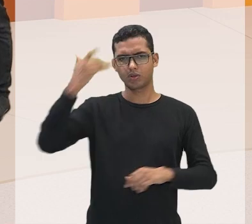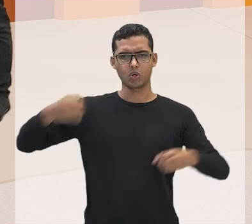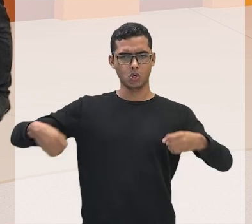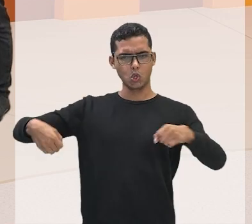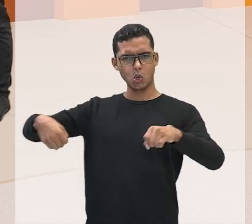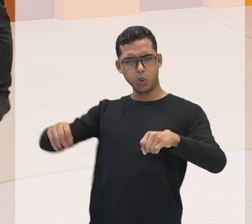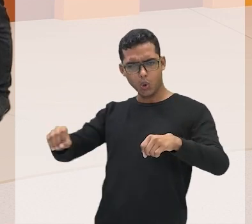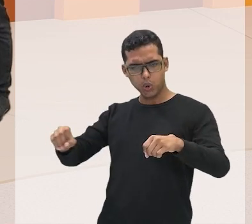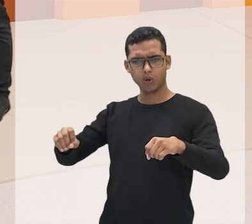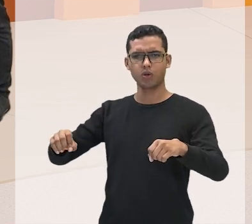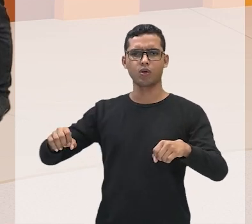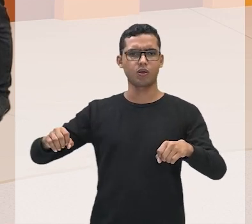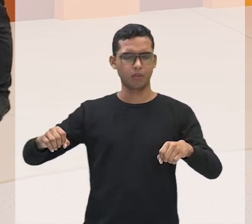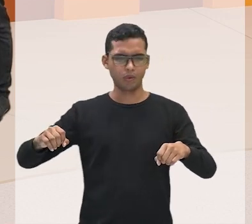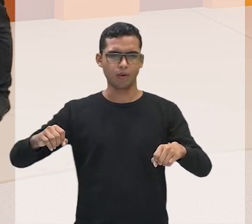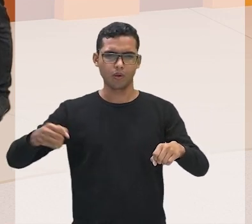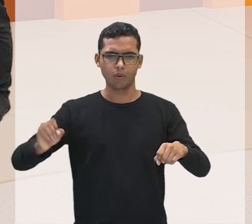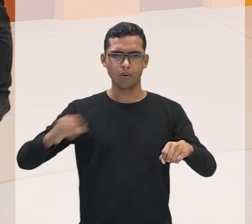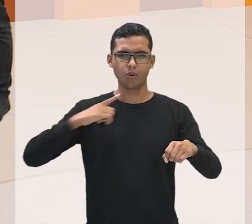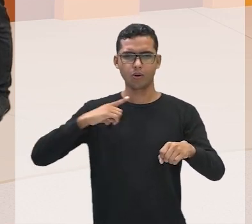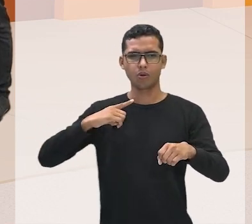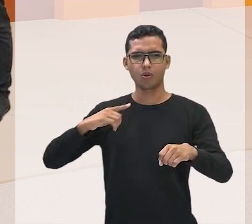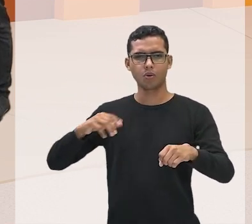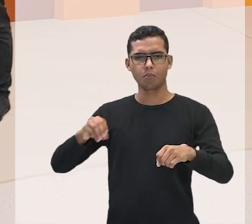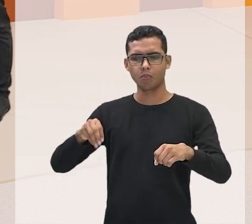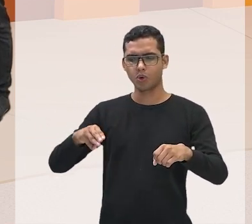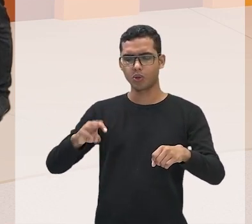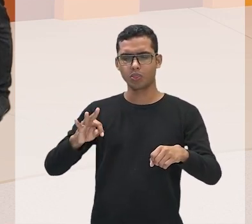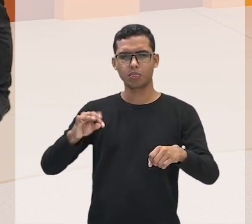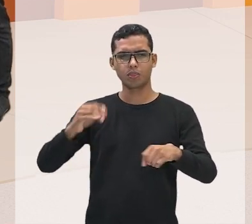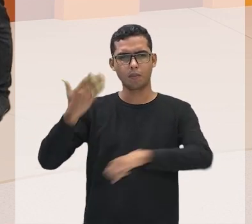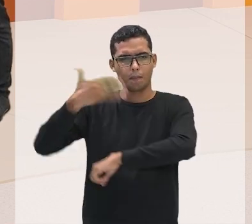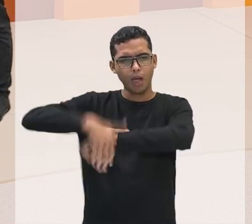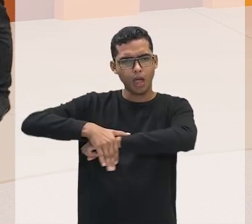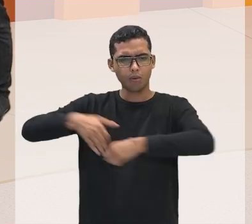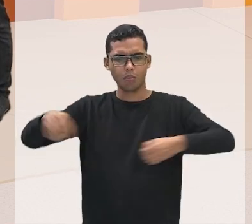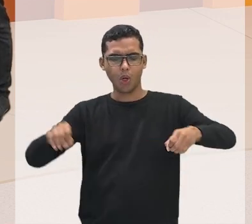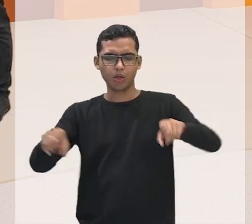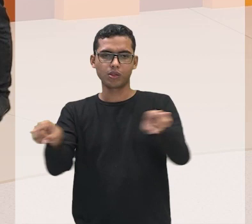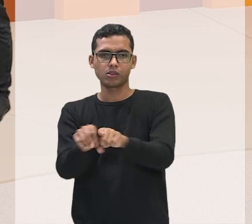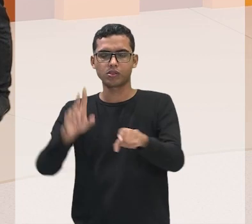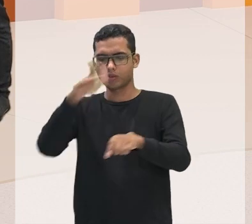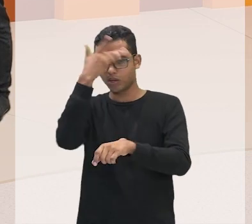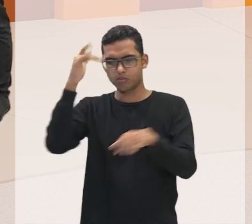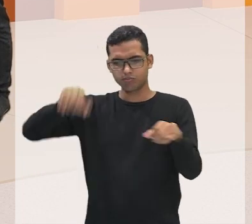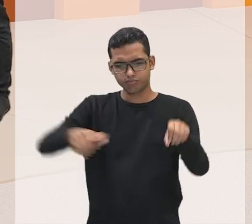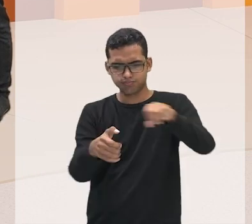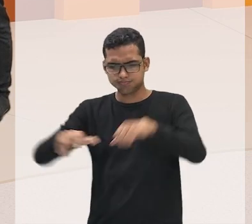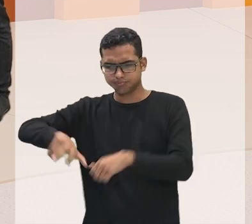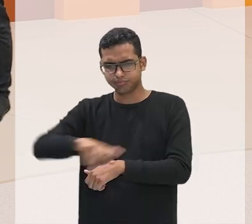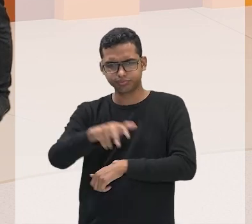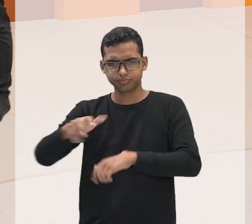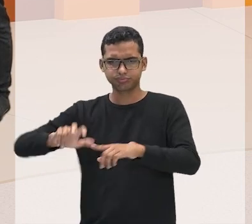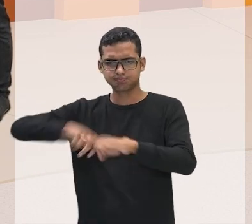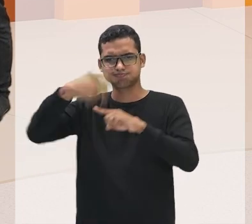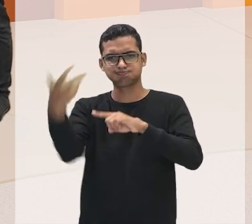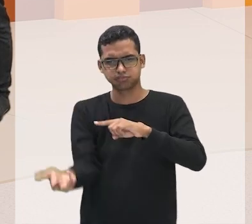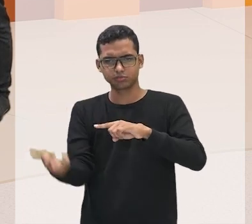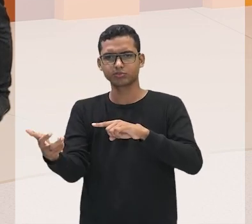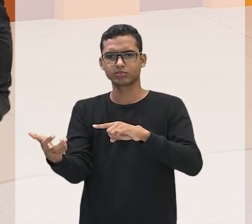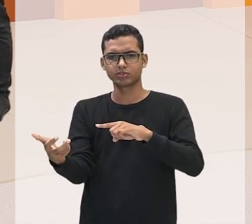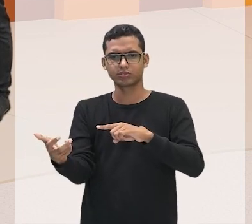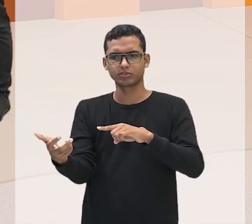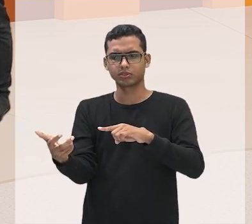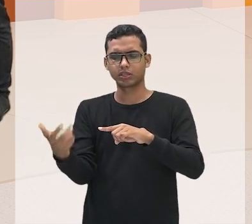e essa pessoa se acidenta por exemplo e ele se acidentando ele vai ficar sem trabalhar e